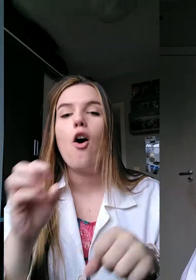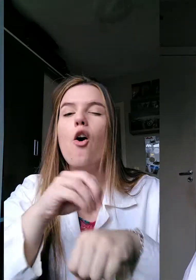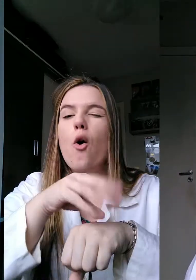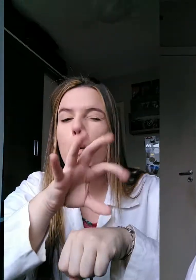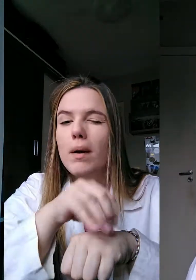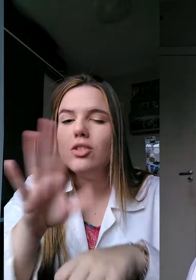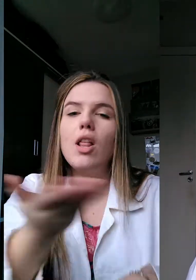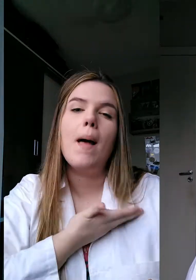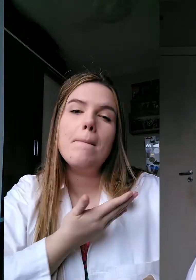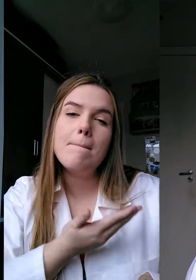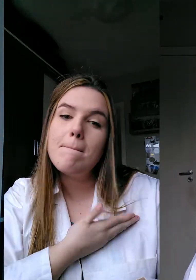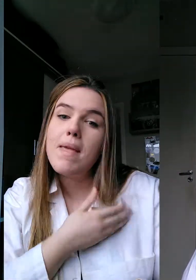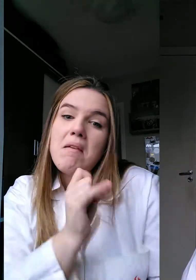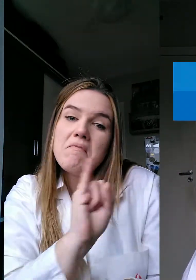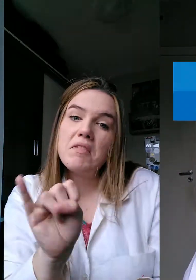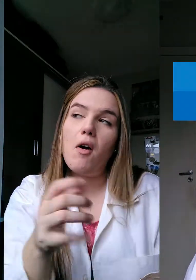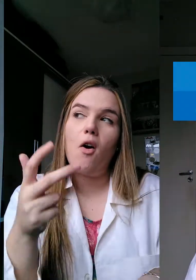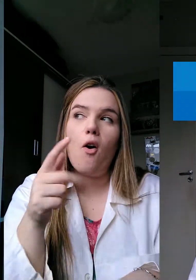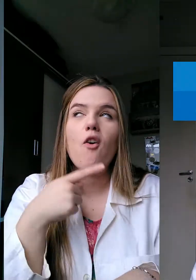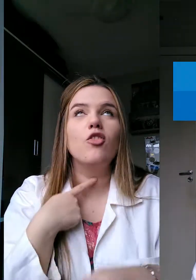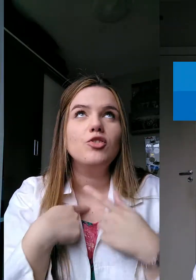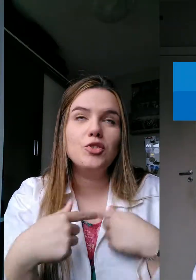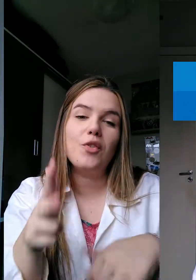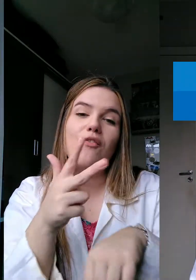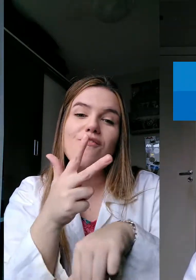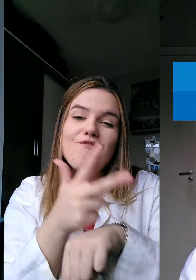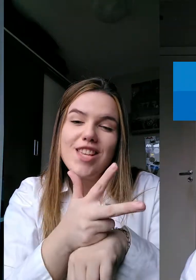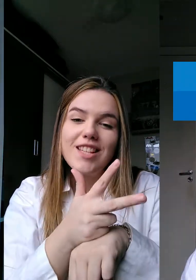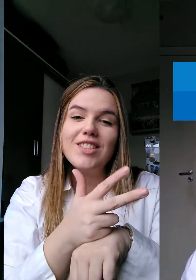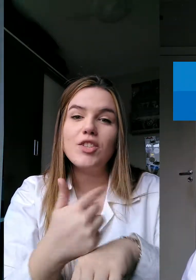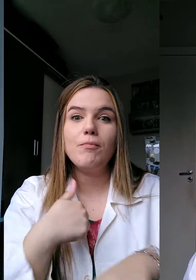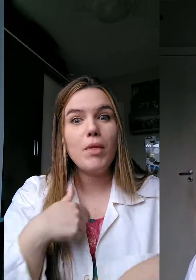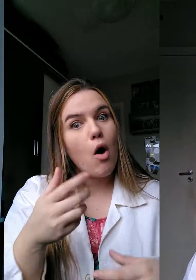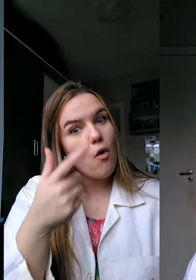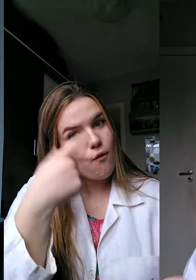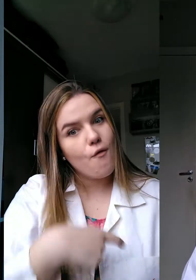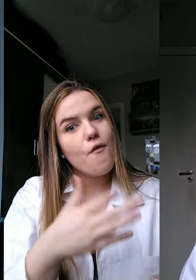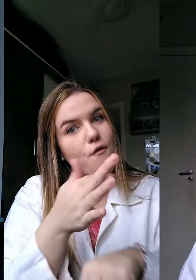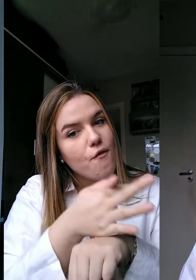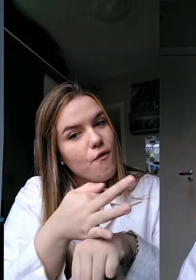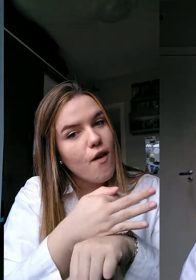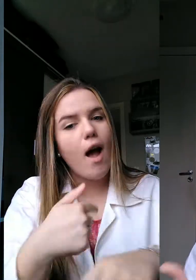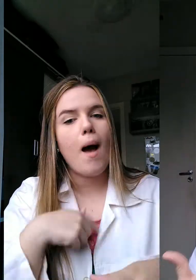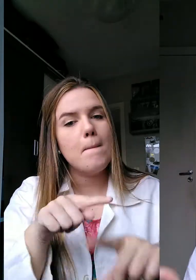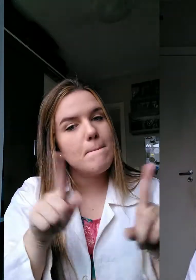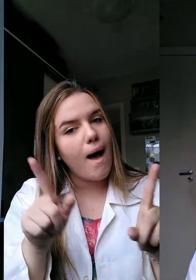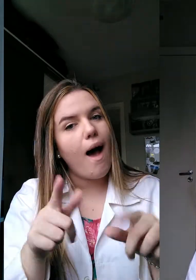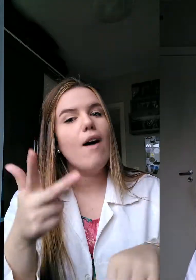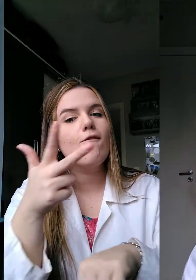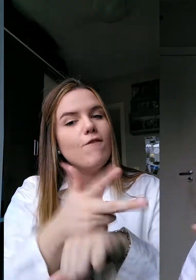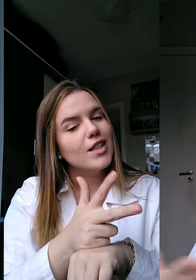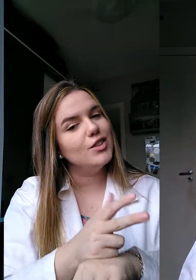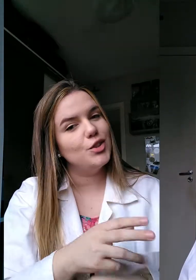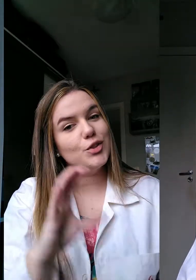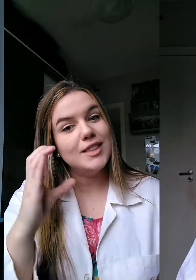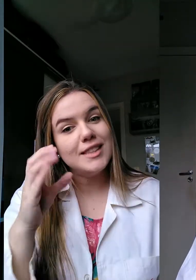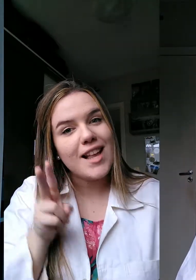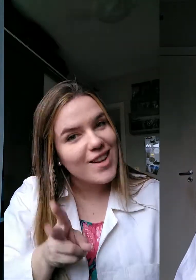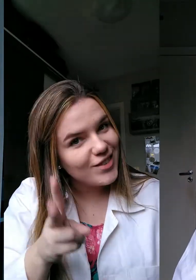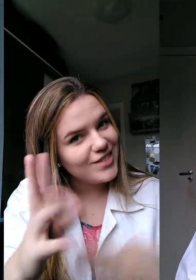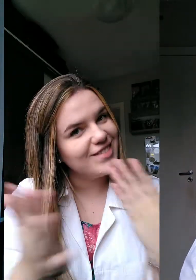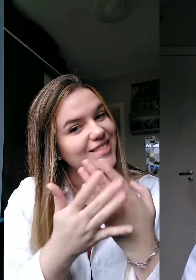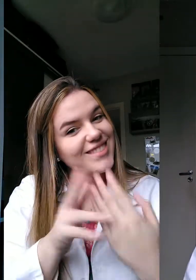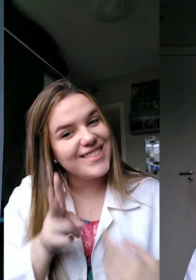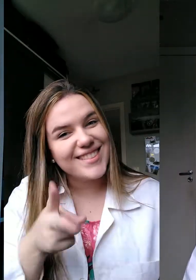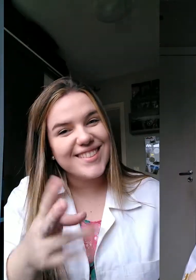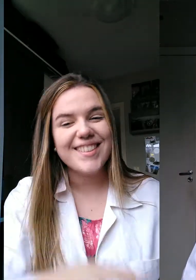de compartilhar com seus amigos. vocês gostaram, dá aquele joinha para valorizar que a prof está em férias fazendo vídeo para vocês, porque a ciência não